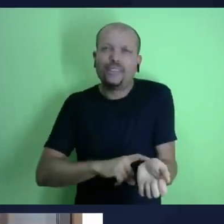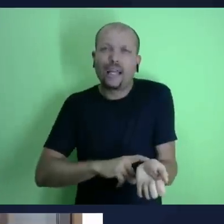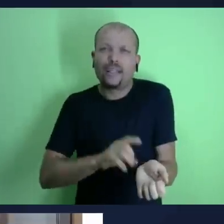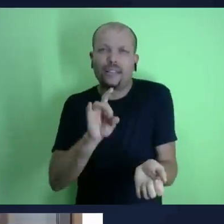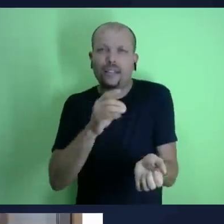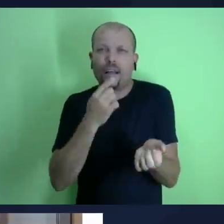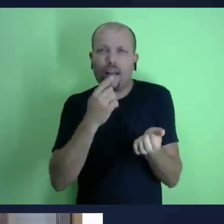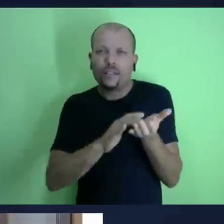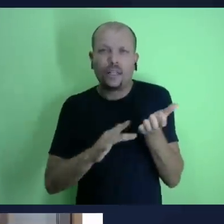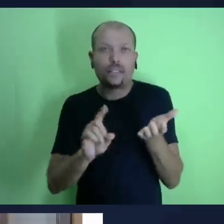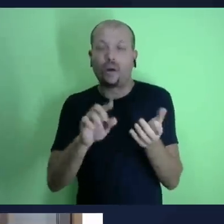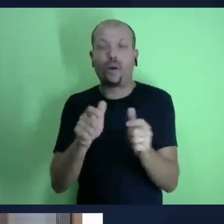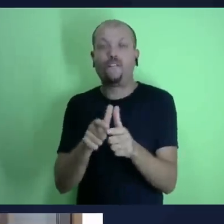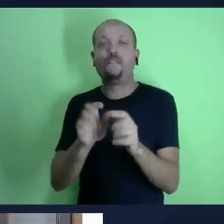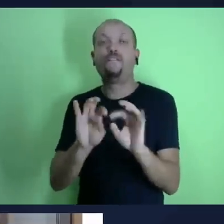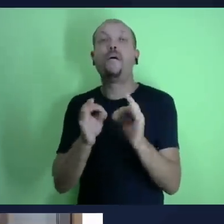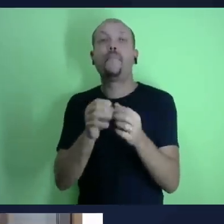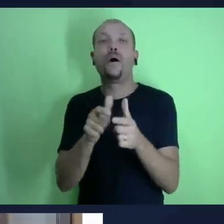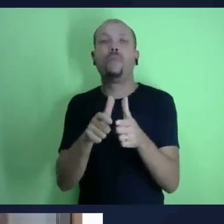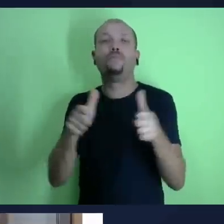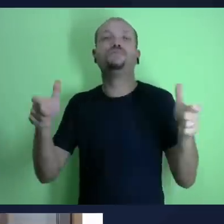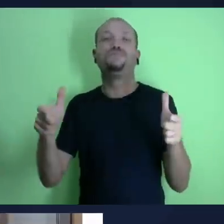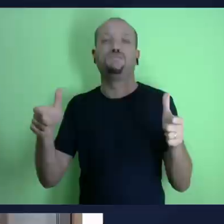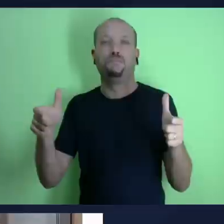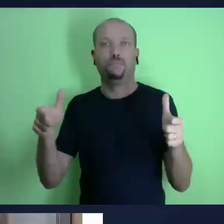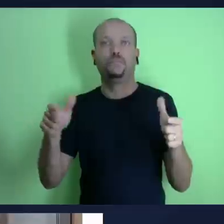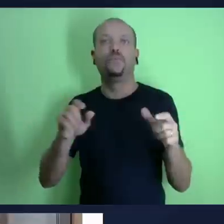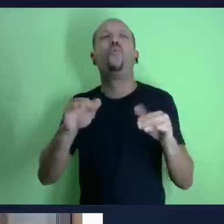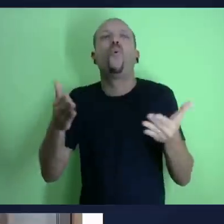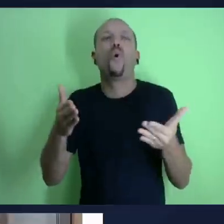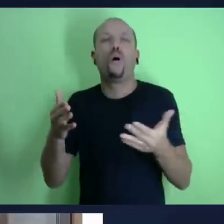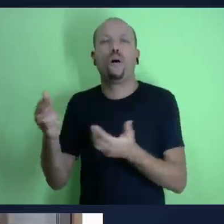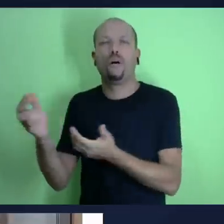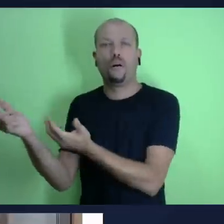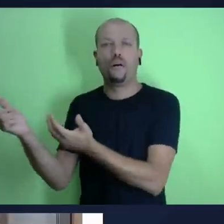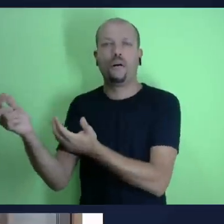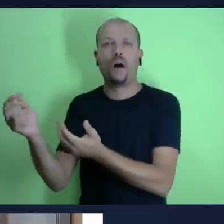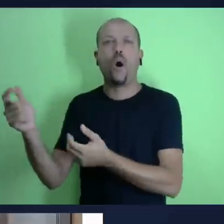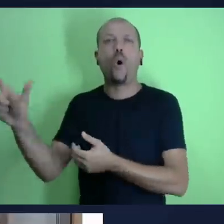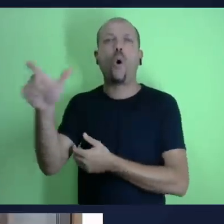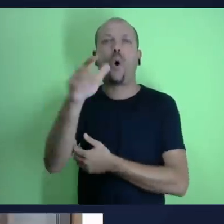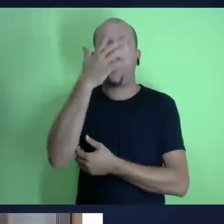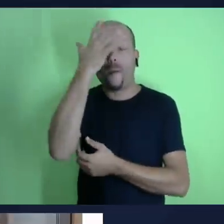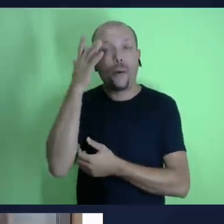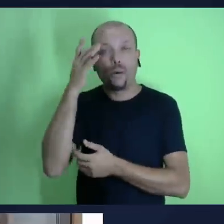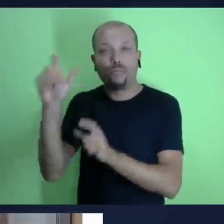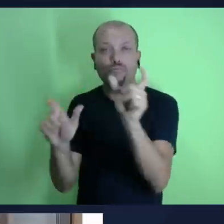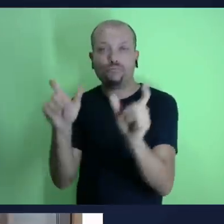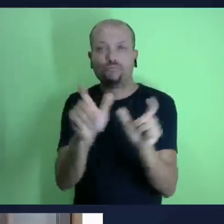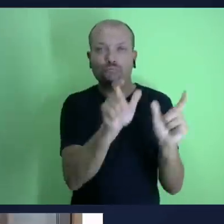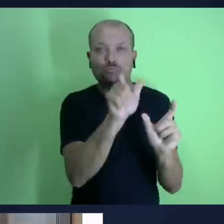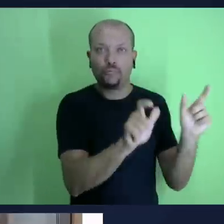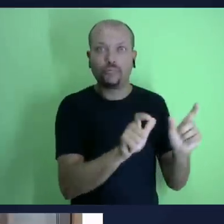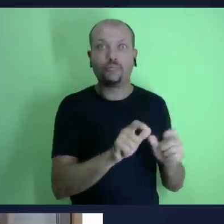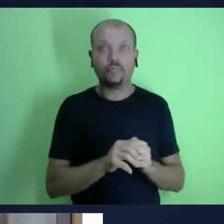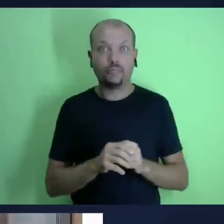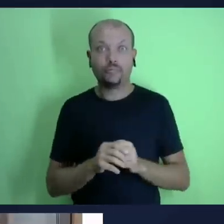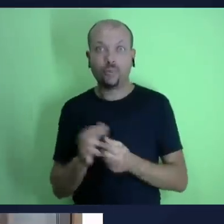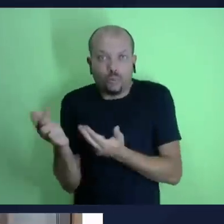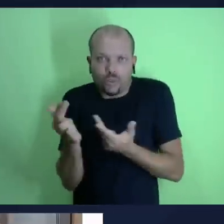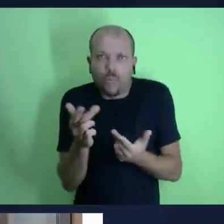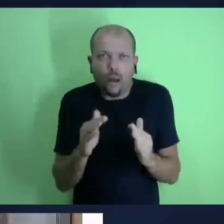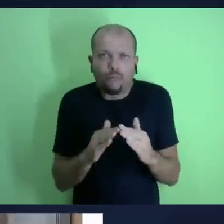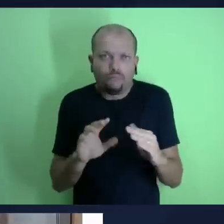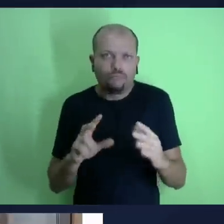patrocinar o reino de deus então a ideia de deus como pai e dono de tudo nos remete de que